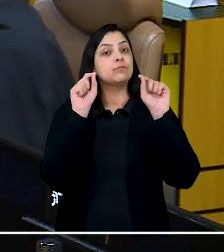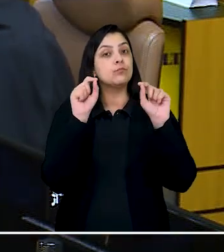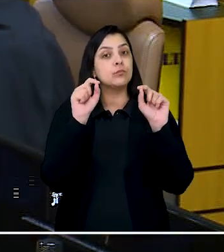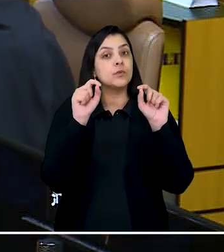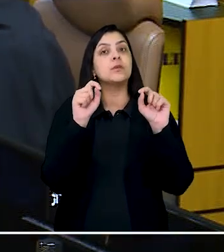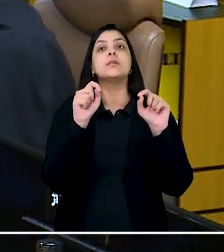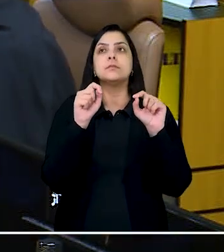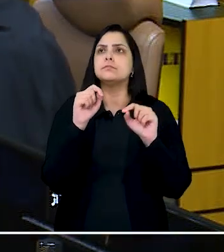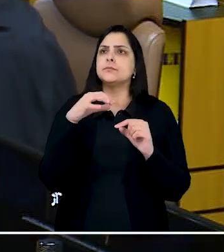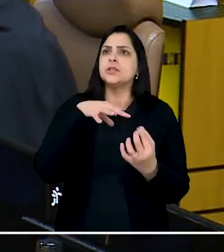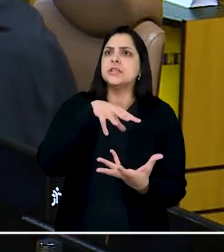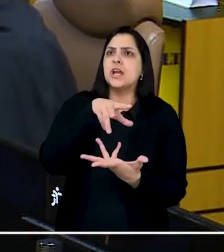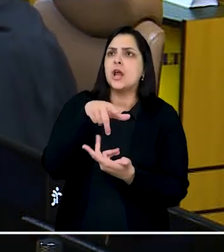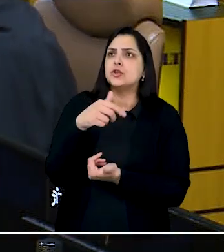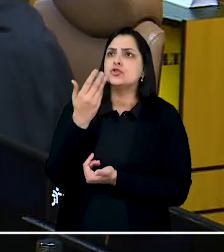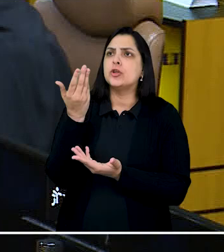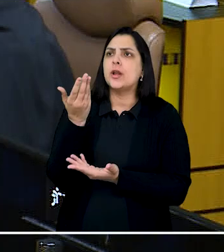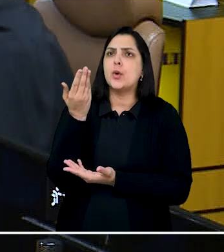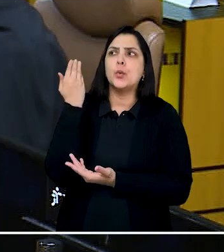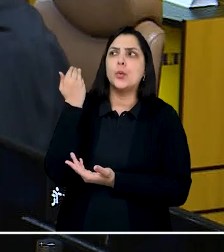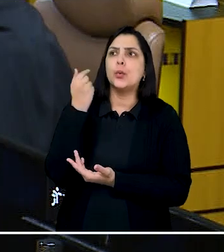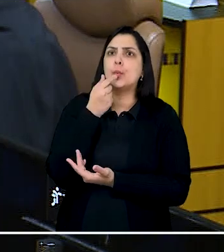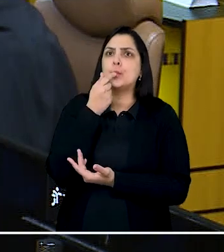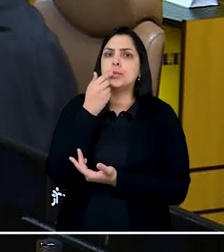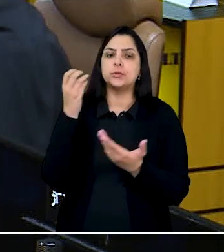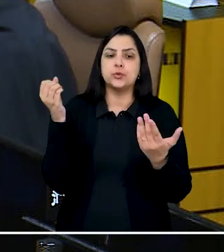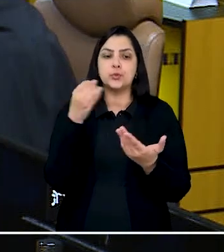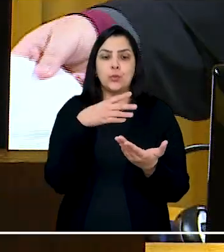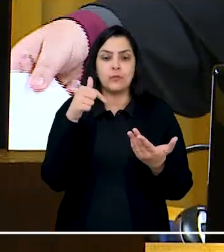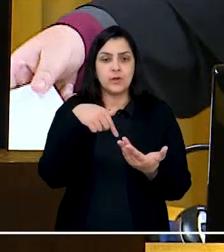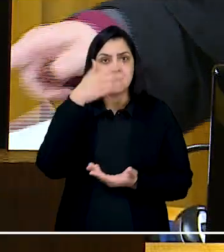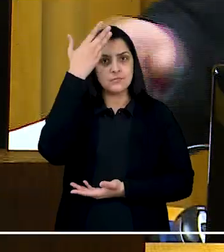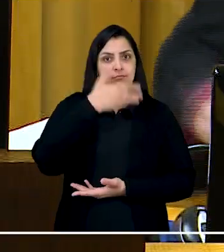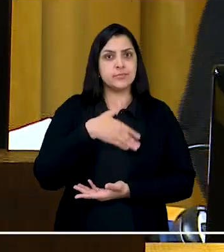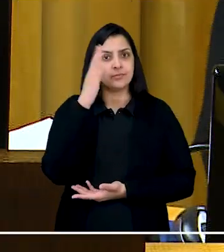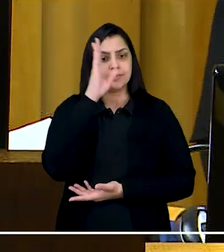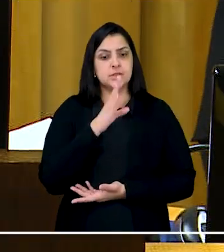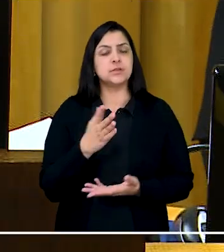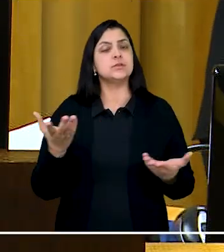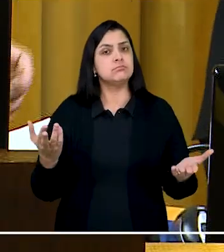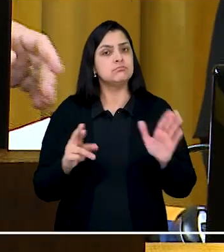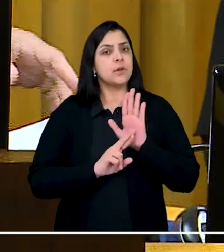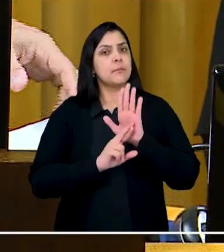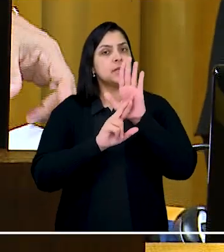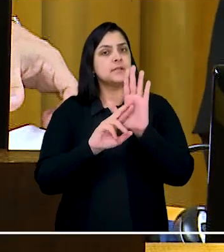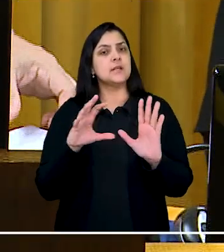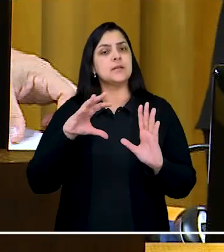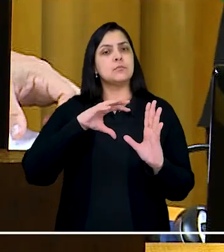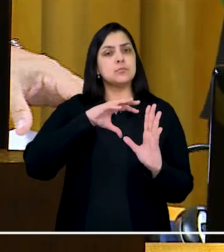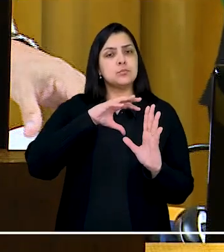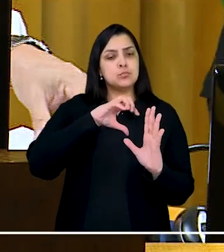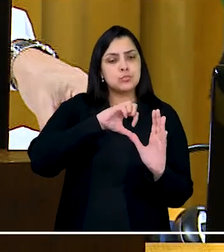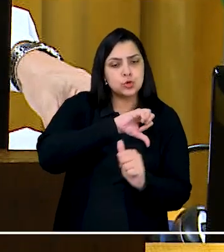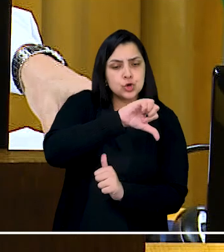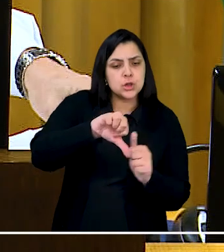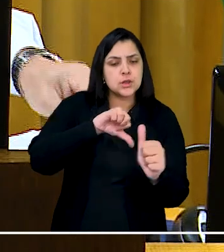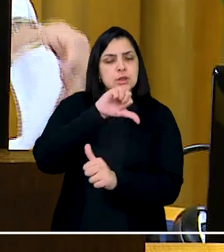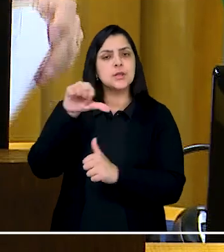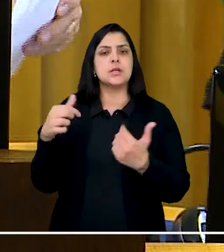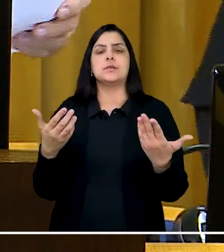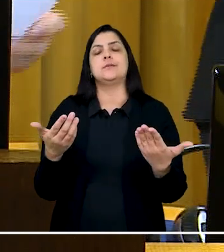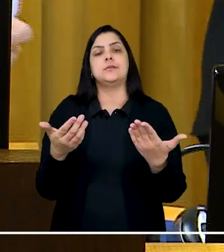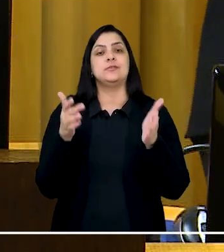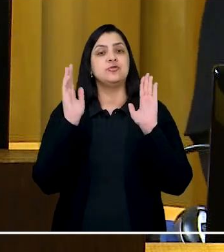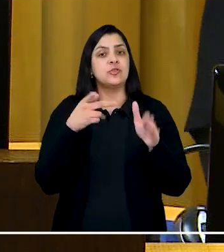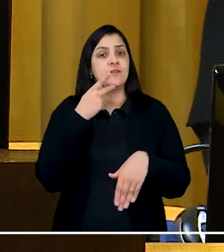internacionais mais recentes sobre o assunto, reconhecidos pelo Brasil, representam uma mudança de paradigma, uma vez